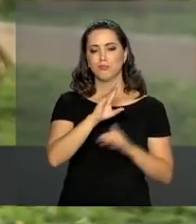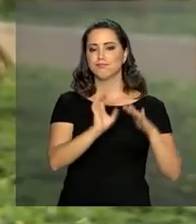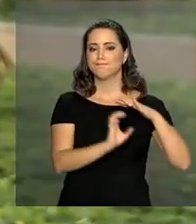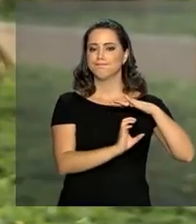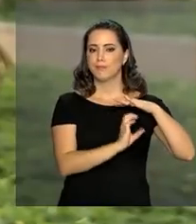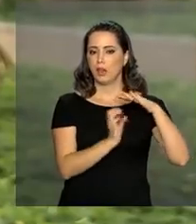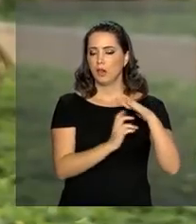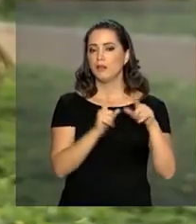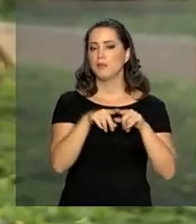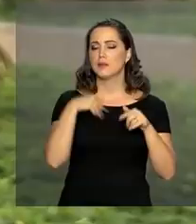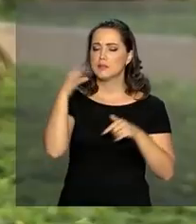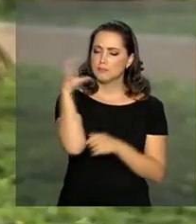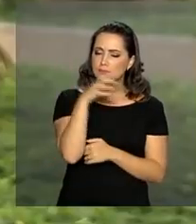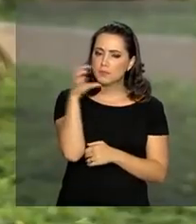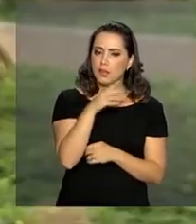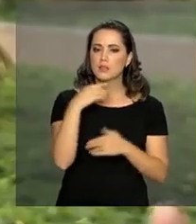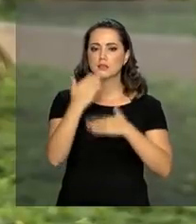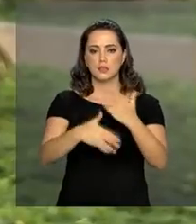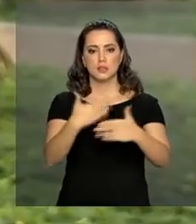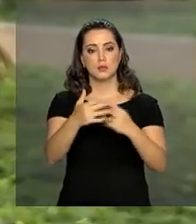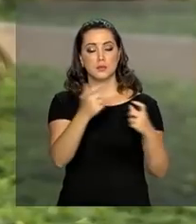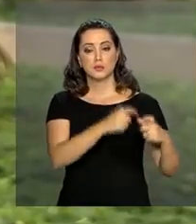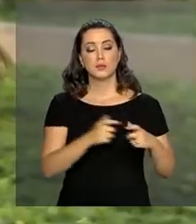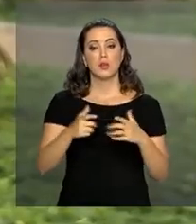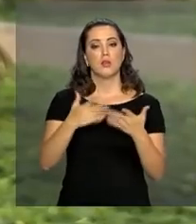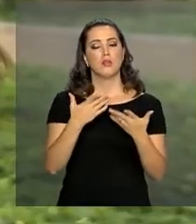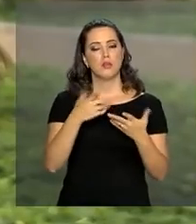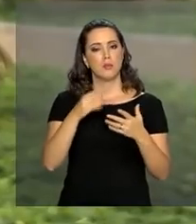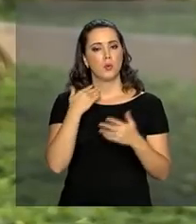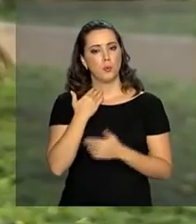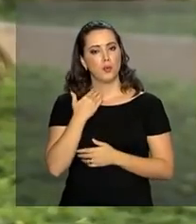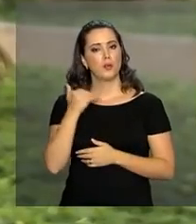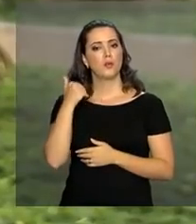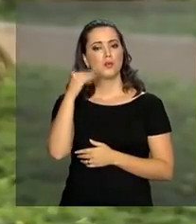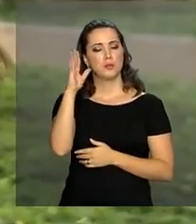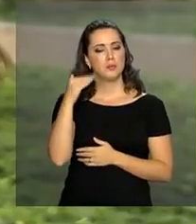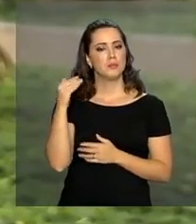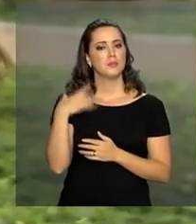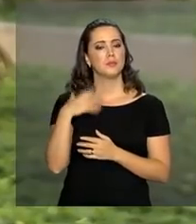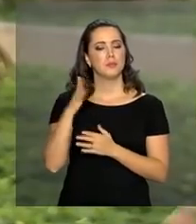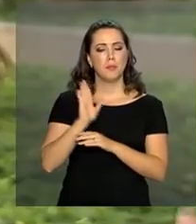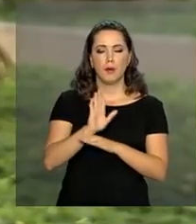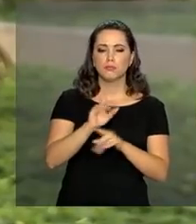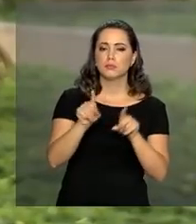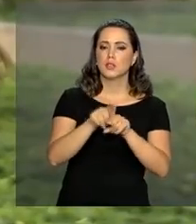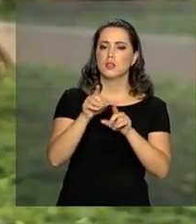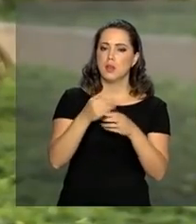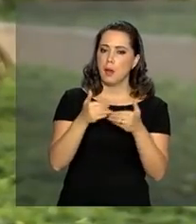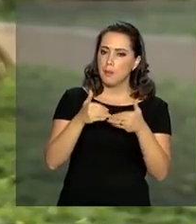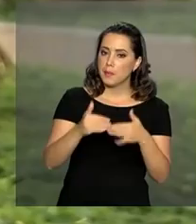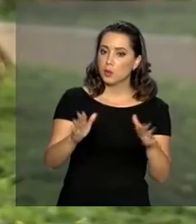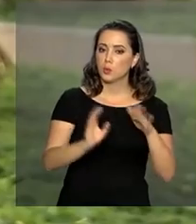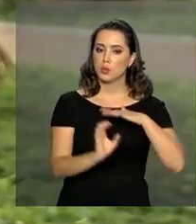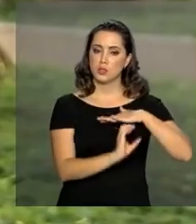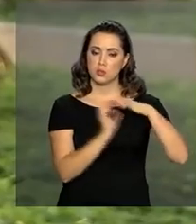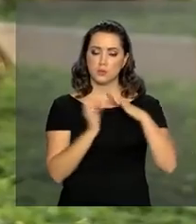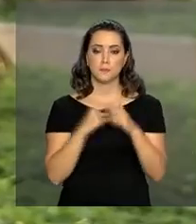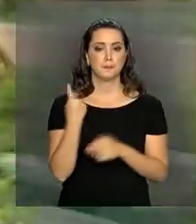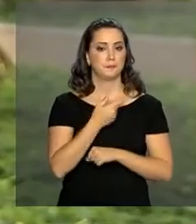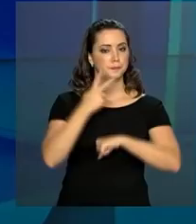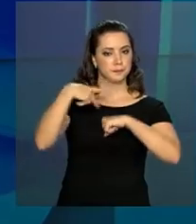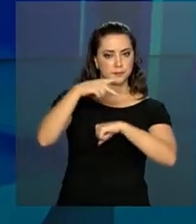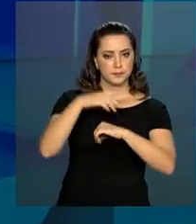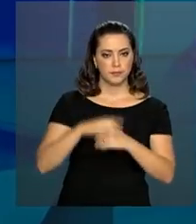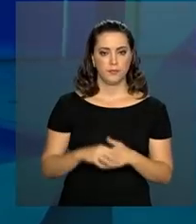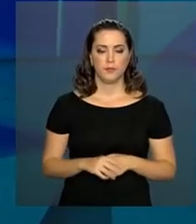cada vez mais agilidade para que esse ambiente se torne cada vez mais favorável à abertura de empresas no nosso país.